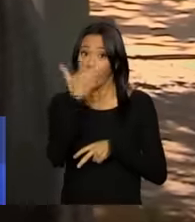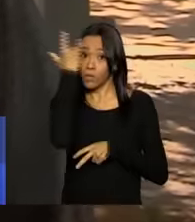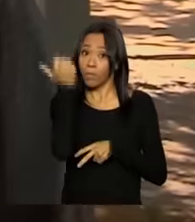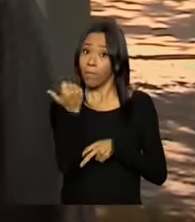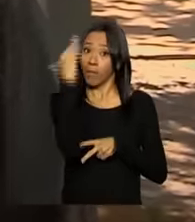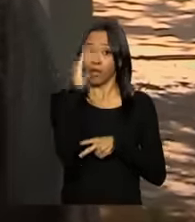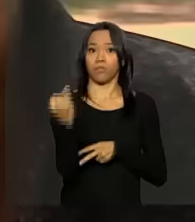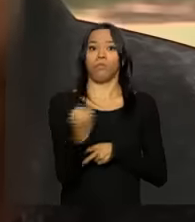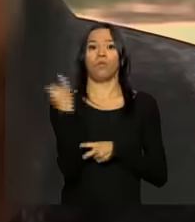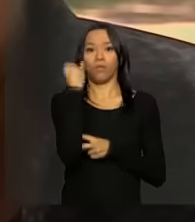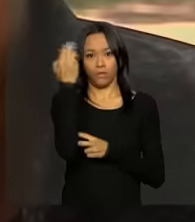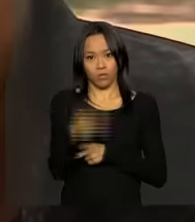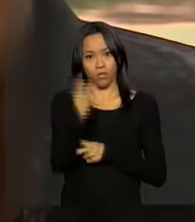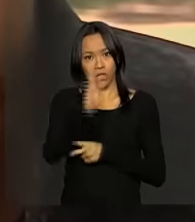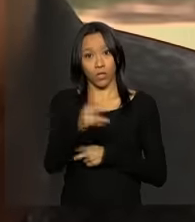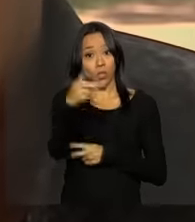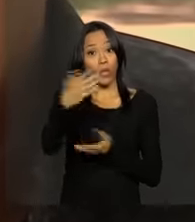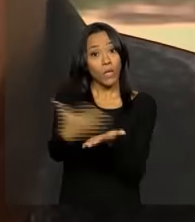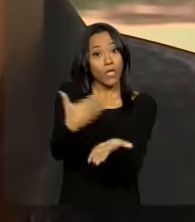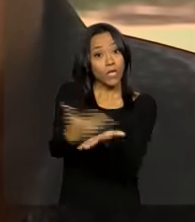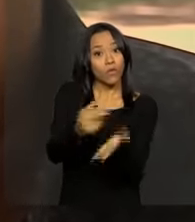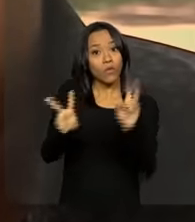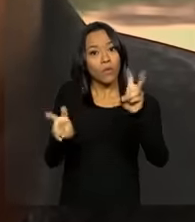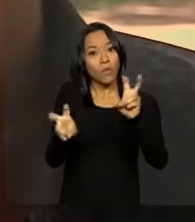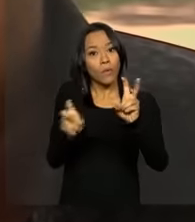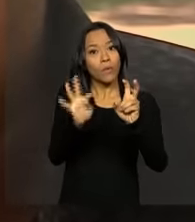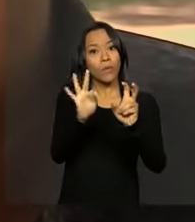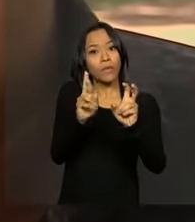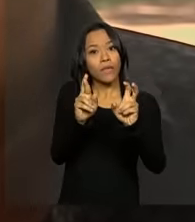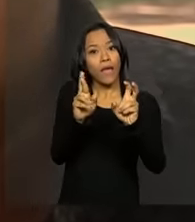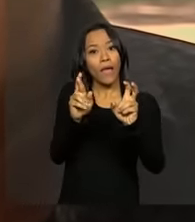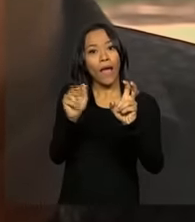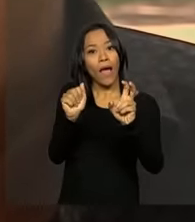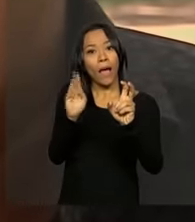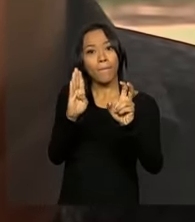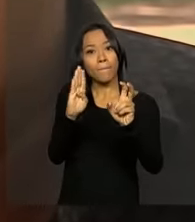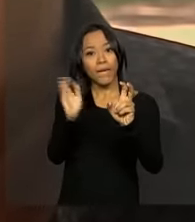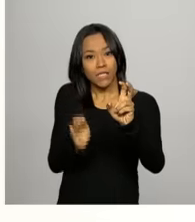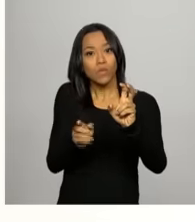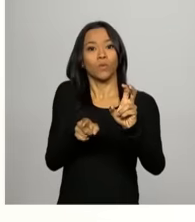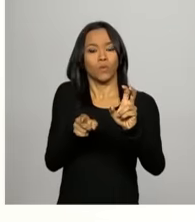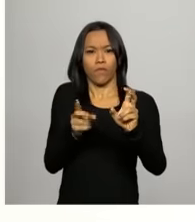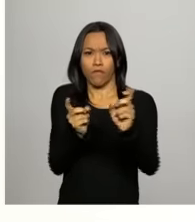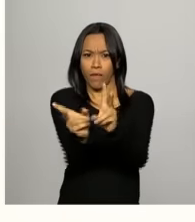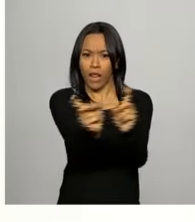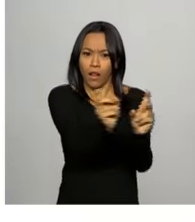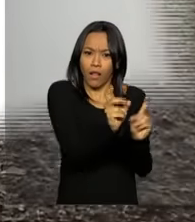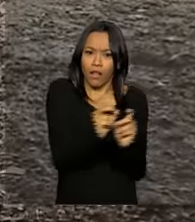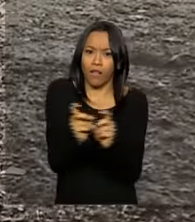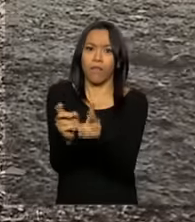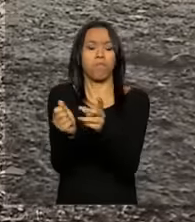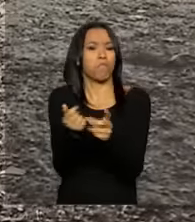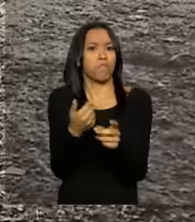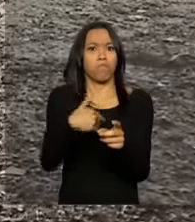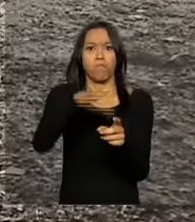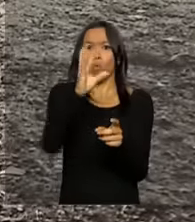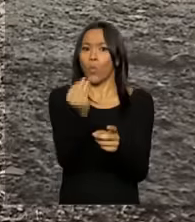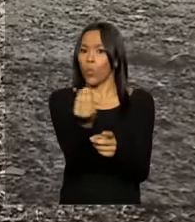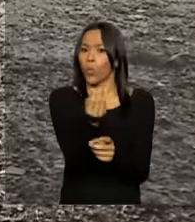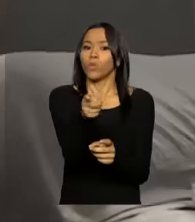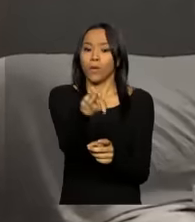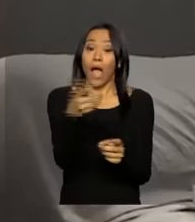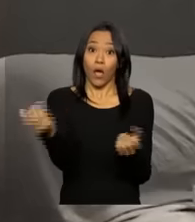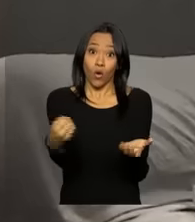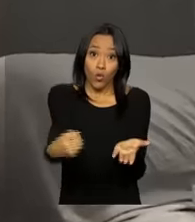importantes do país. Seu livro, Terra Brasil, vendeu 120 mil exemplares. Agora, o fotógrafo lança uma nova